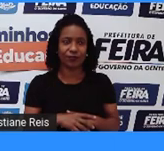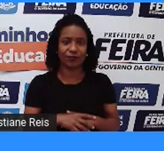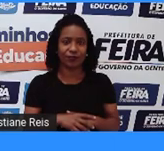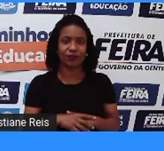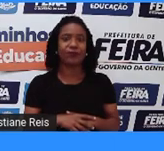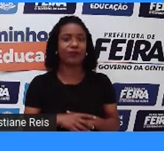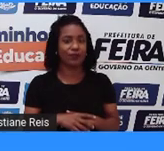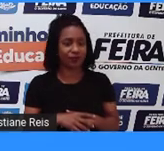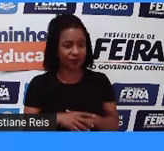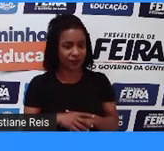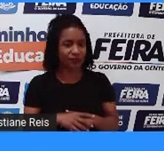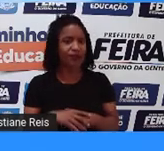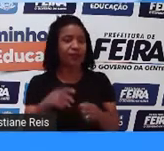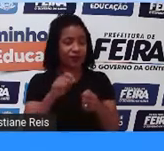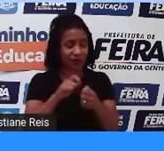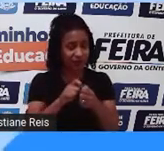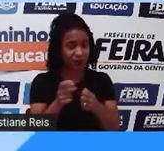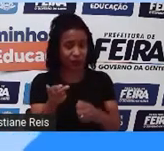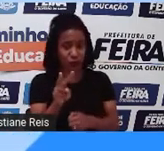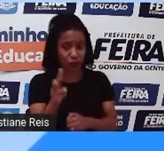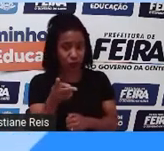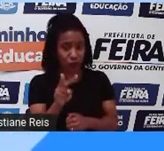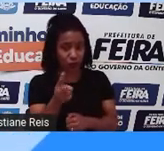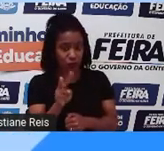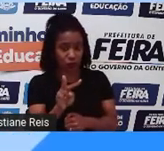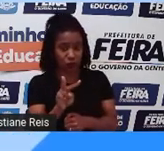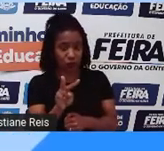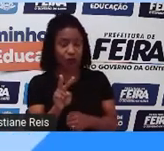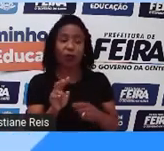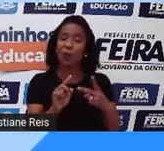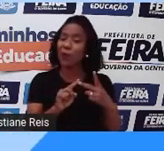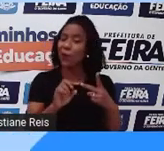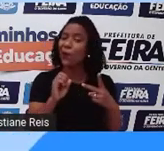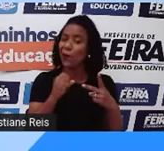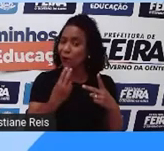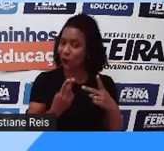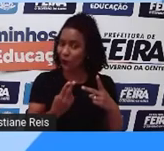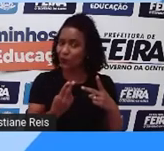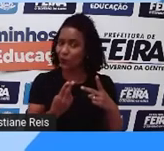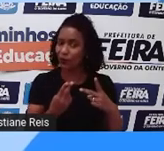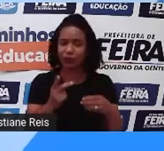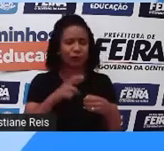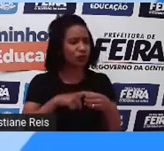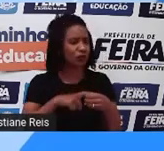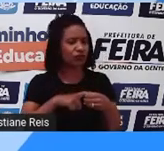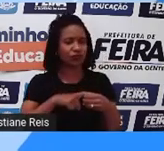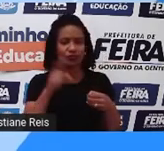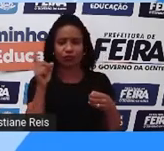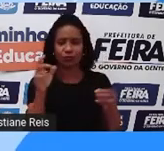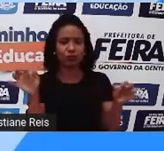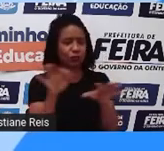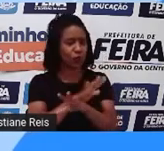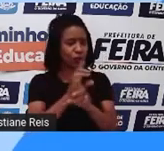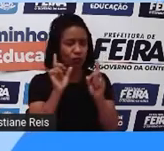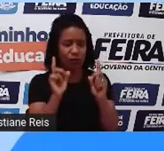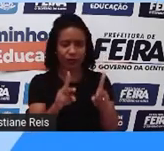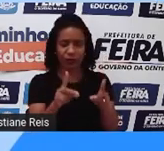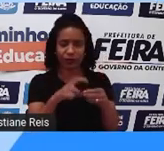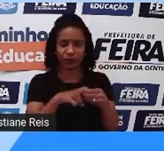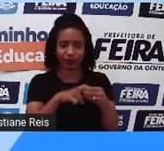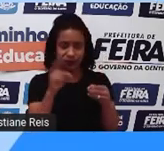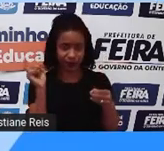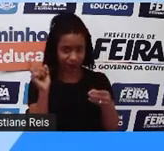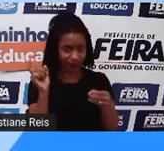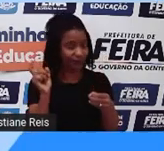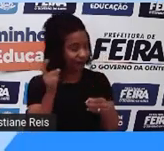Fazer ambas as coisas ou simplesmente sair quando tudo estiver ok. Vamos fazer